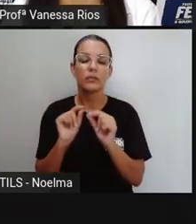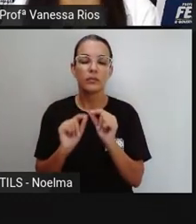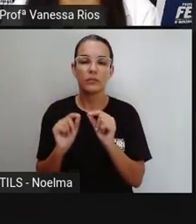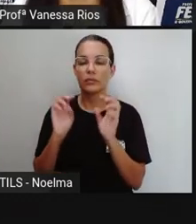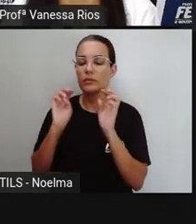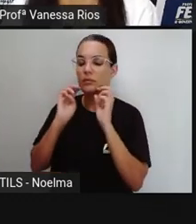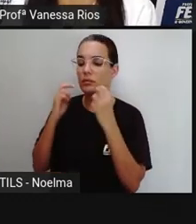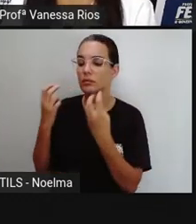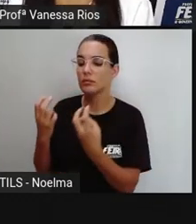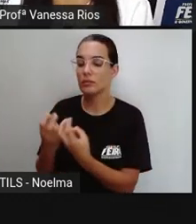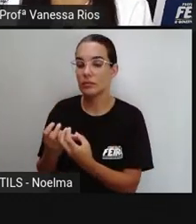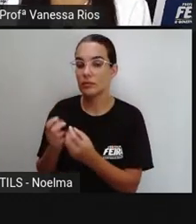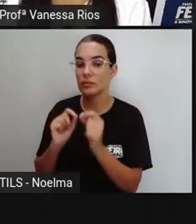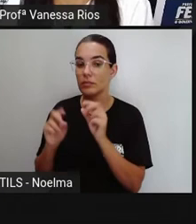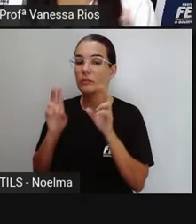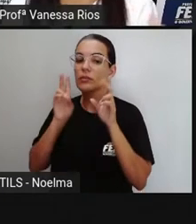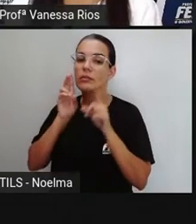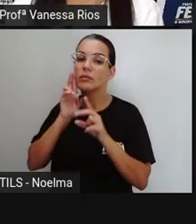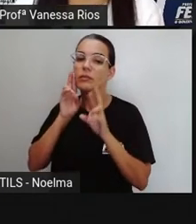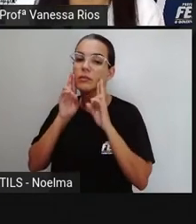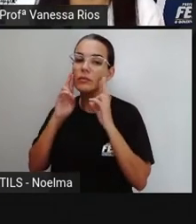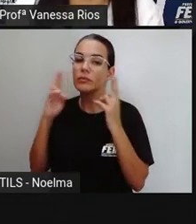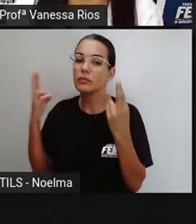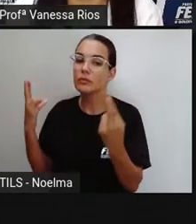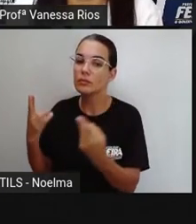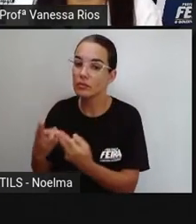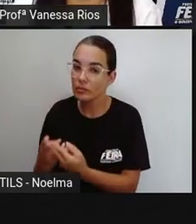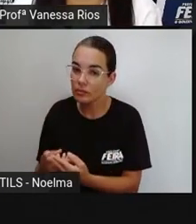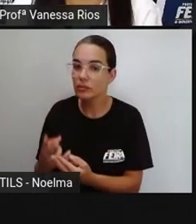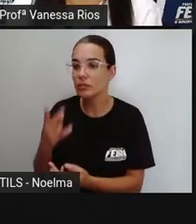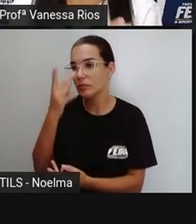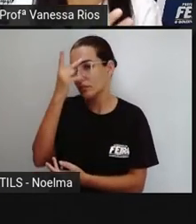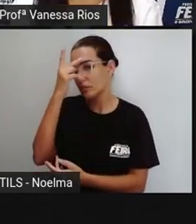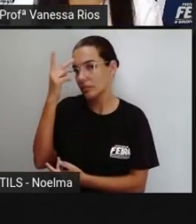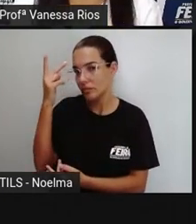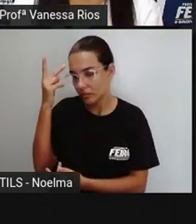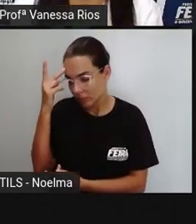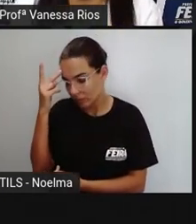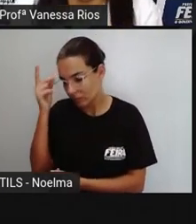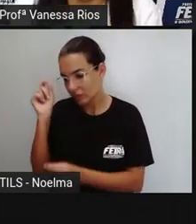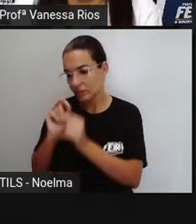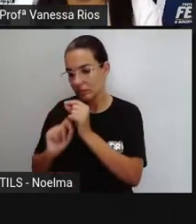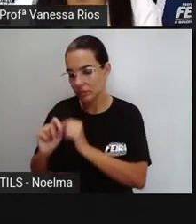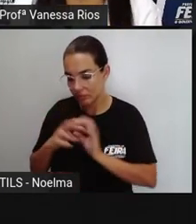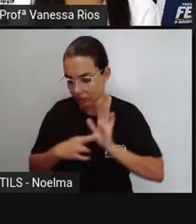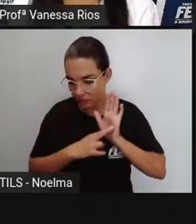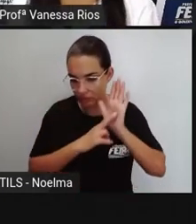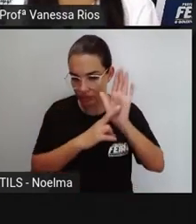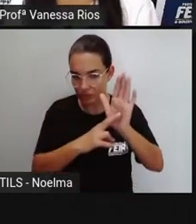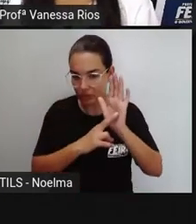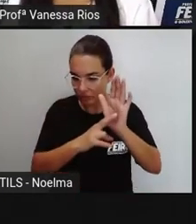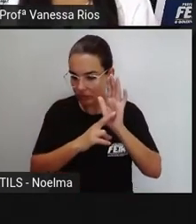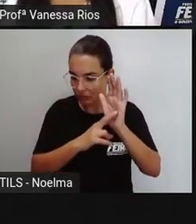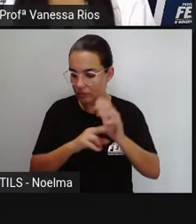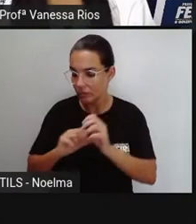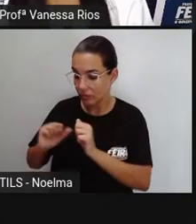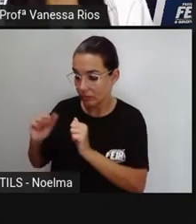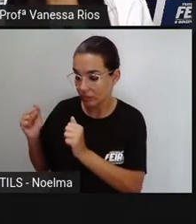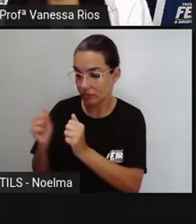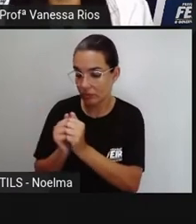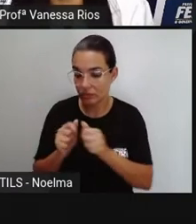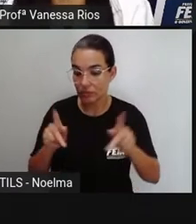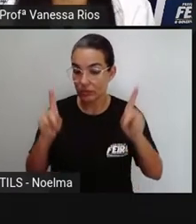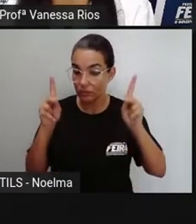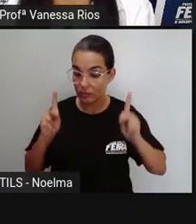reunião das pessoas que fazem parte dessa associação, os representantes da diretoria, mas a população